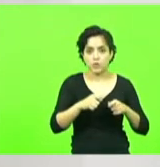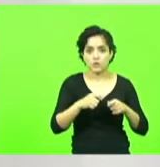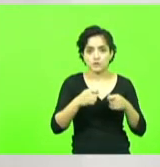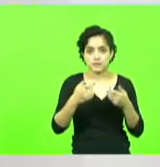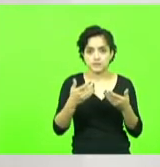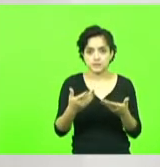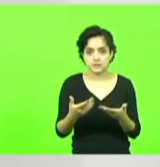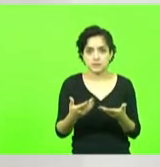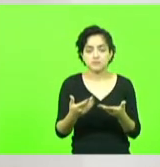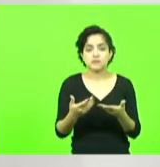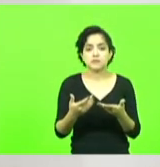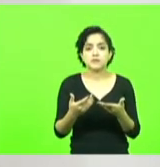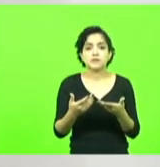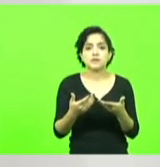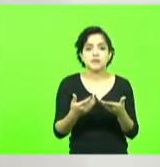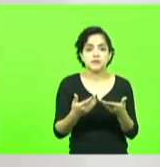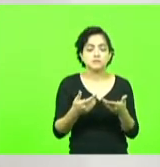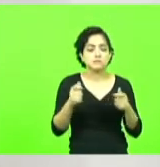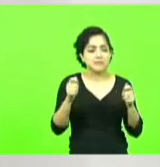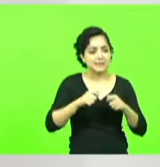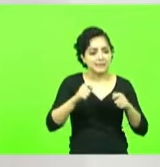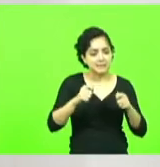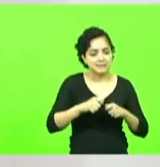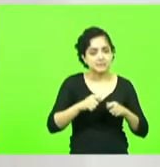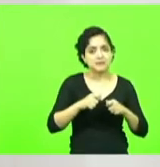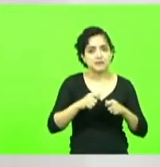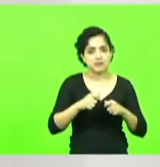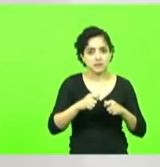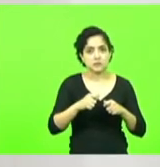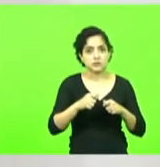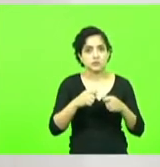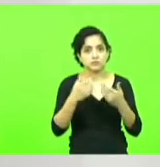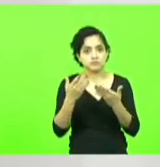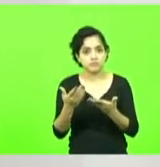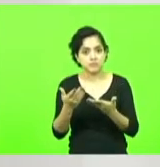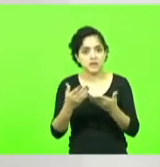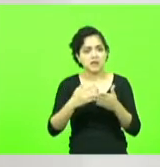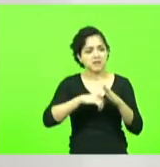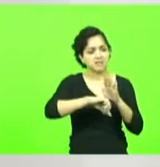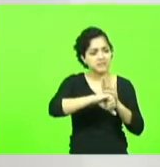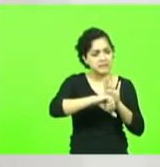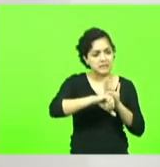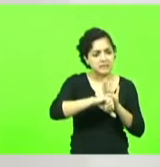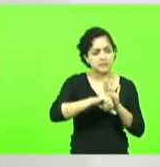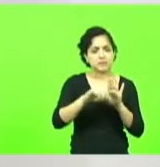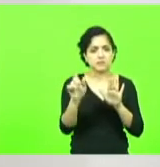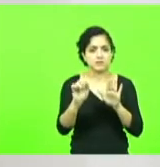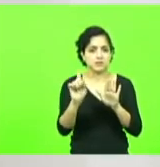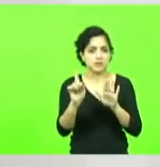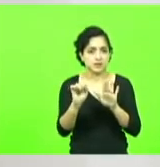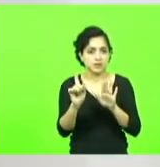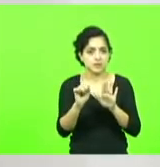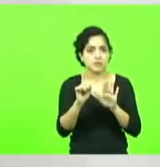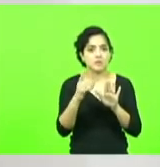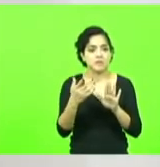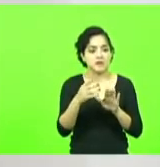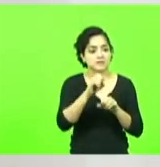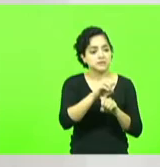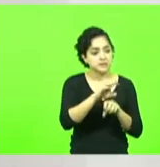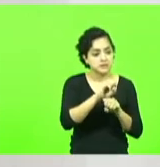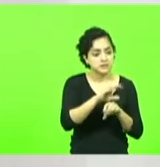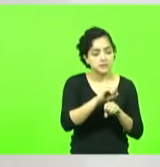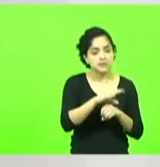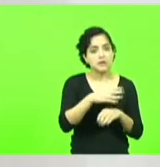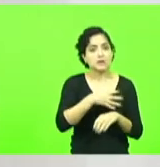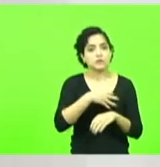clandestinidade possam parar de ser considerados bandidos e possam passar para os seus filhos os seus netos